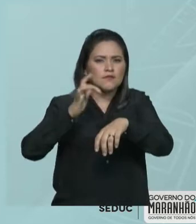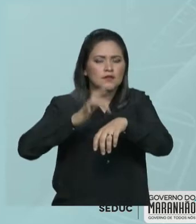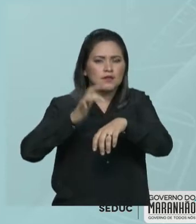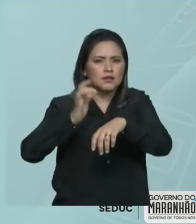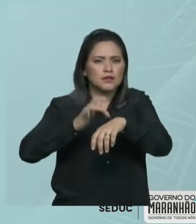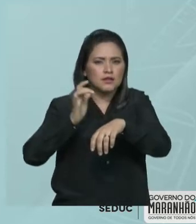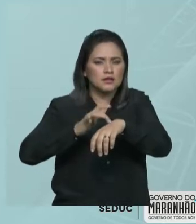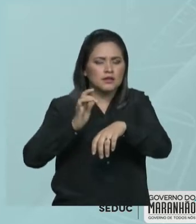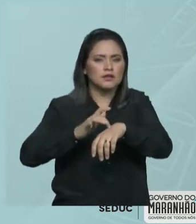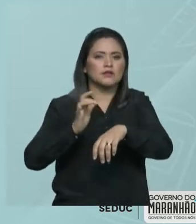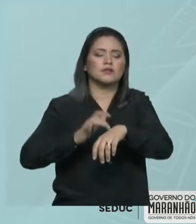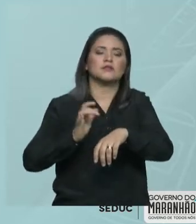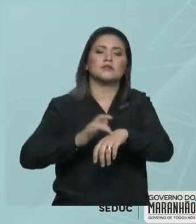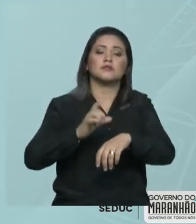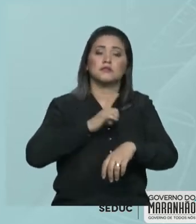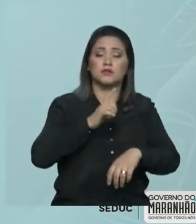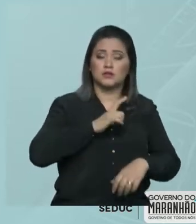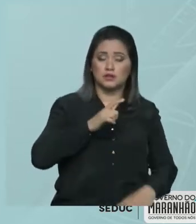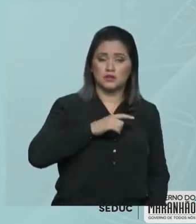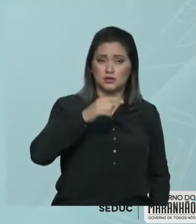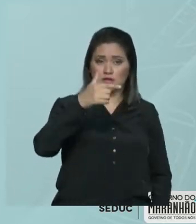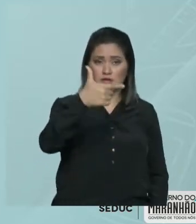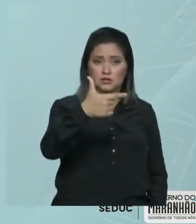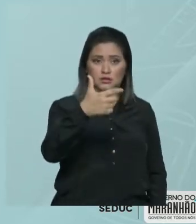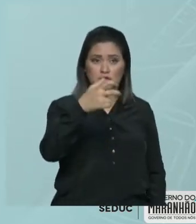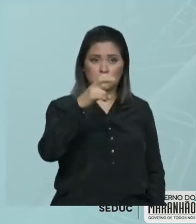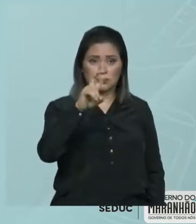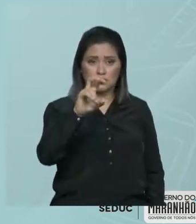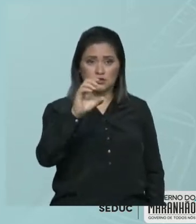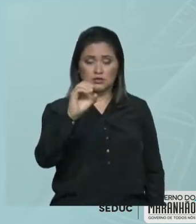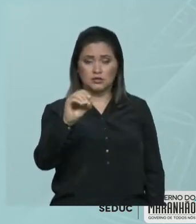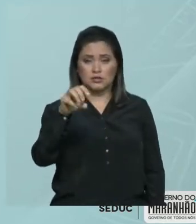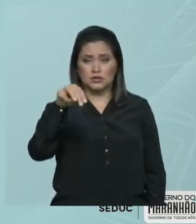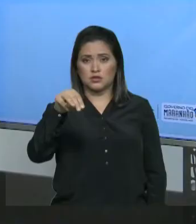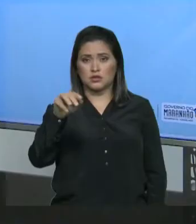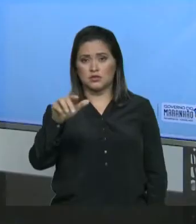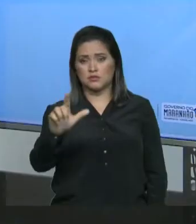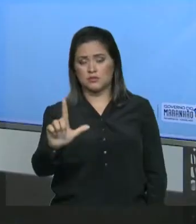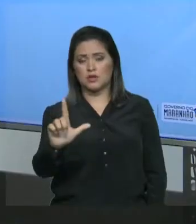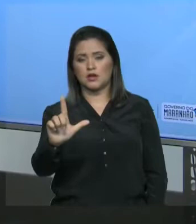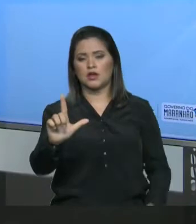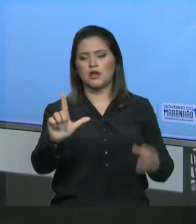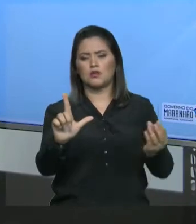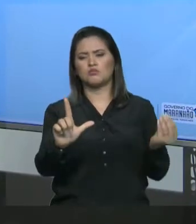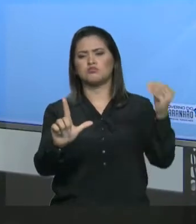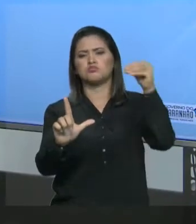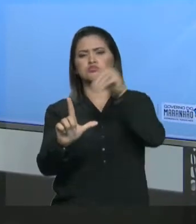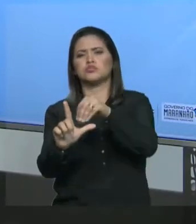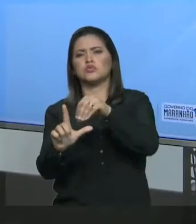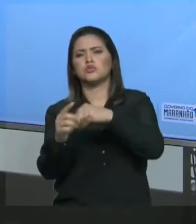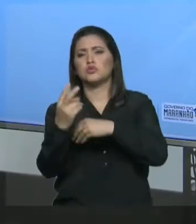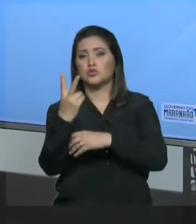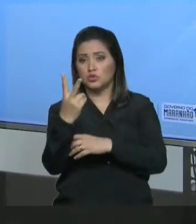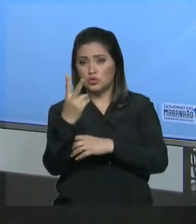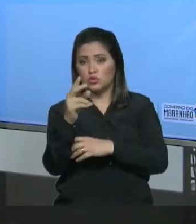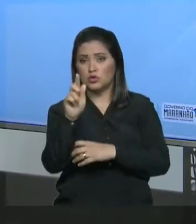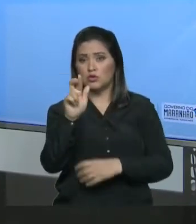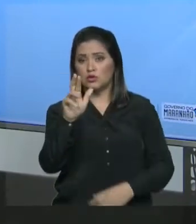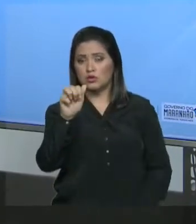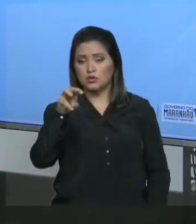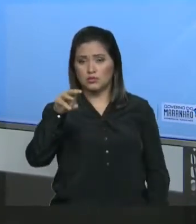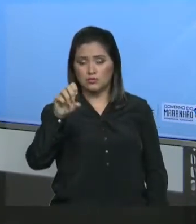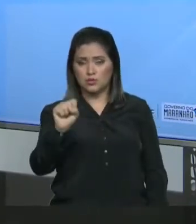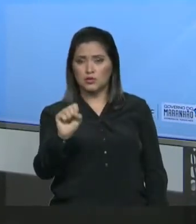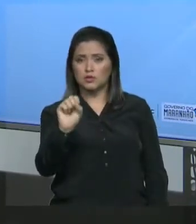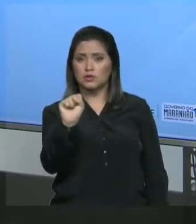ml, ok? E foi adicionado 2 gramas de sulfato de amônio sólido e o